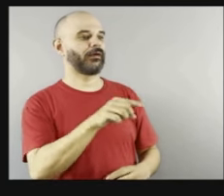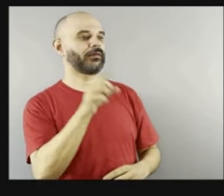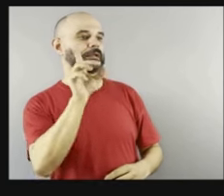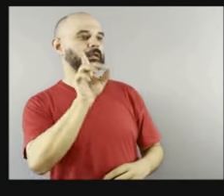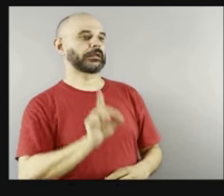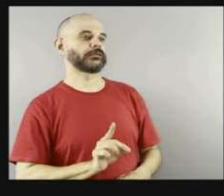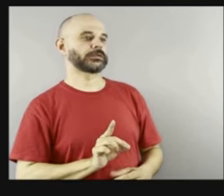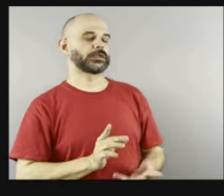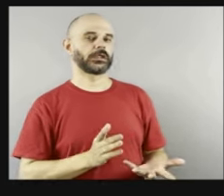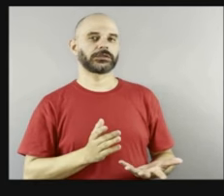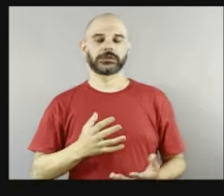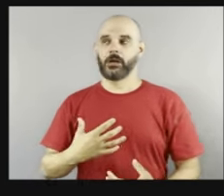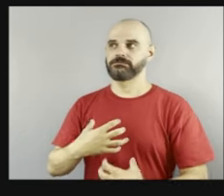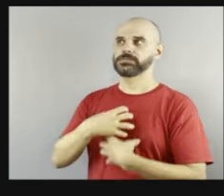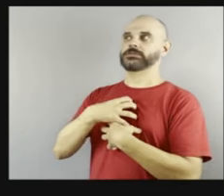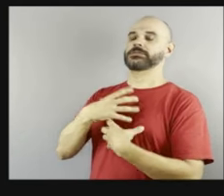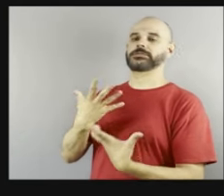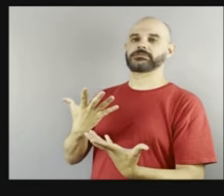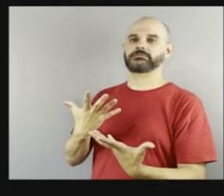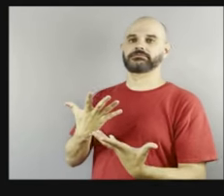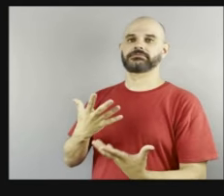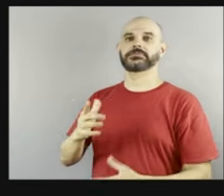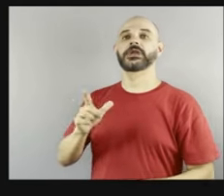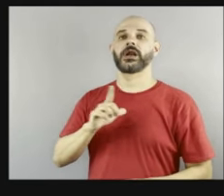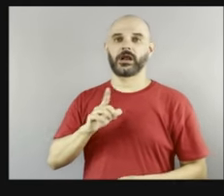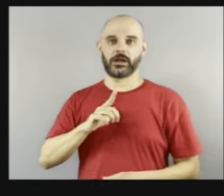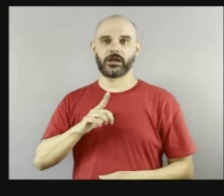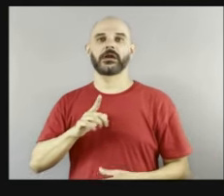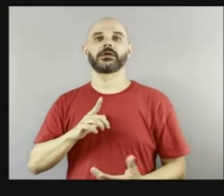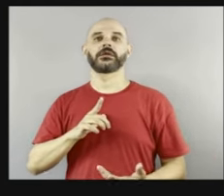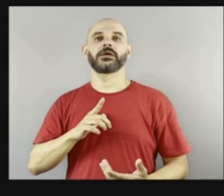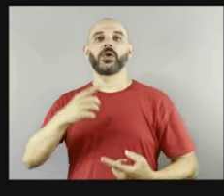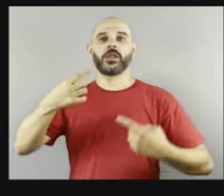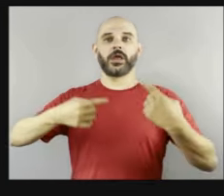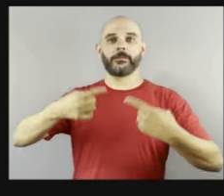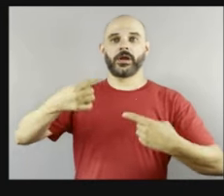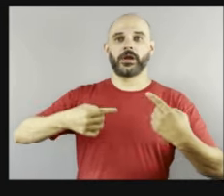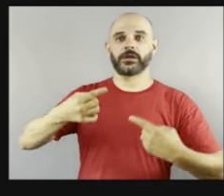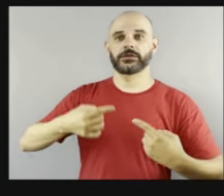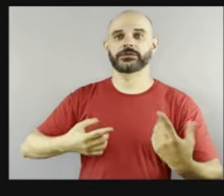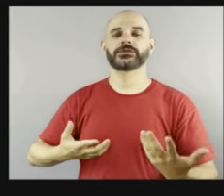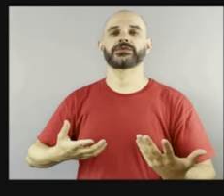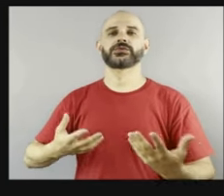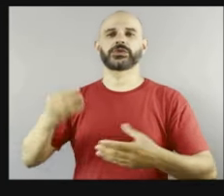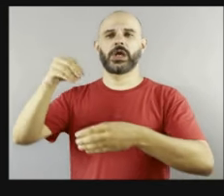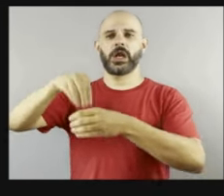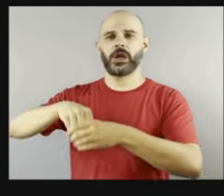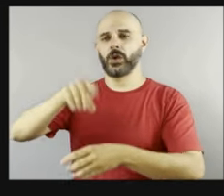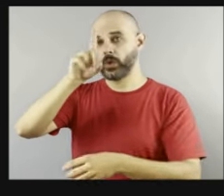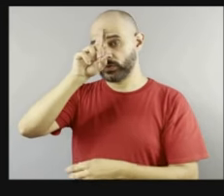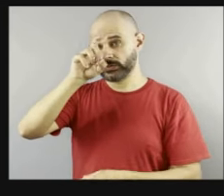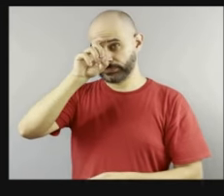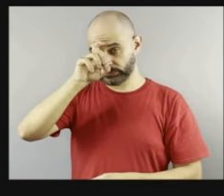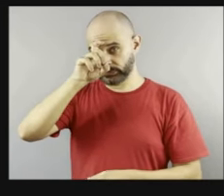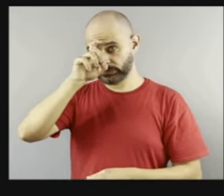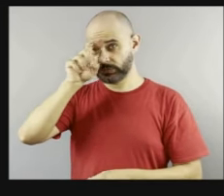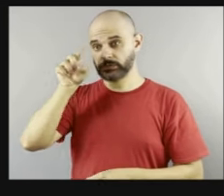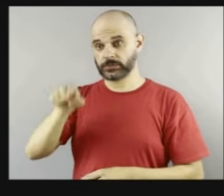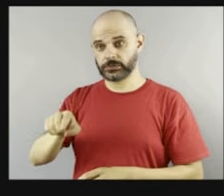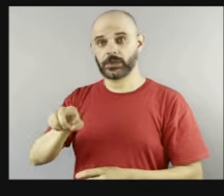dentro do CAISM, que é o hospital de atendimento de pessoas